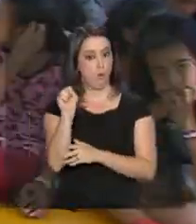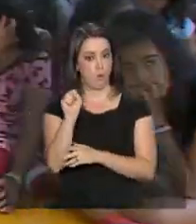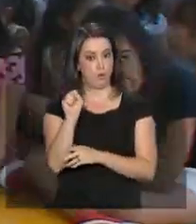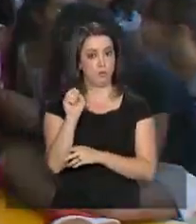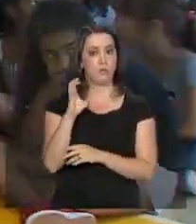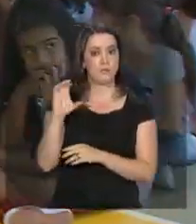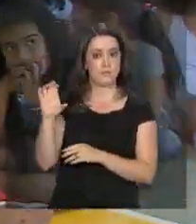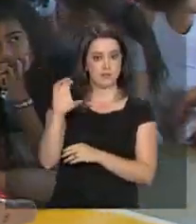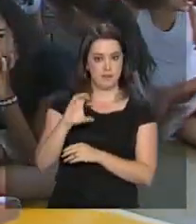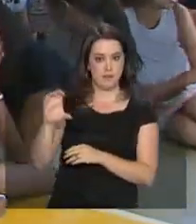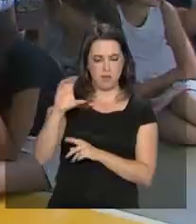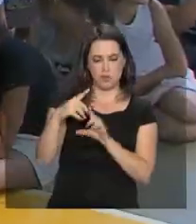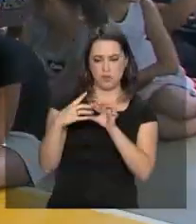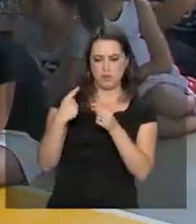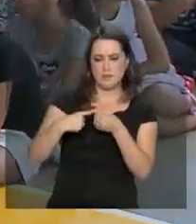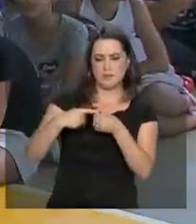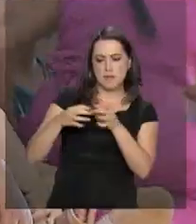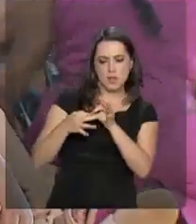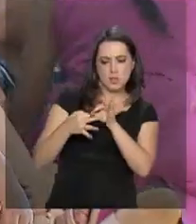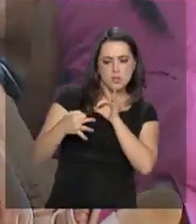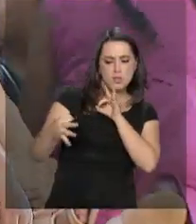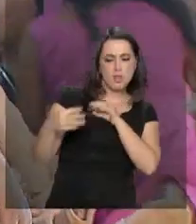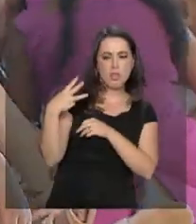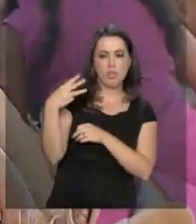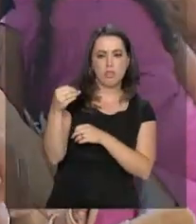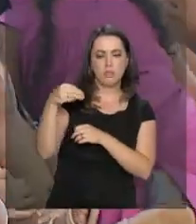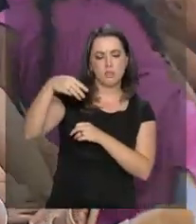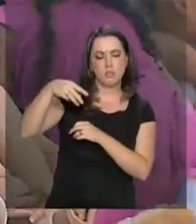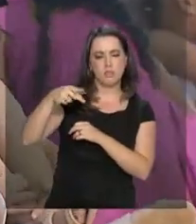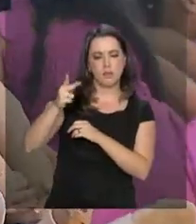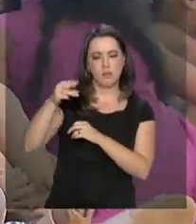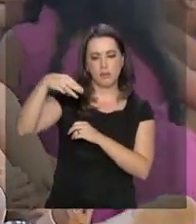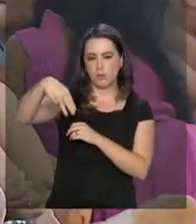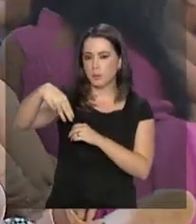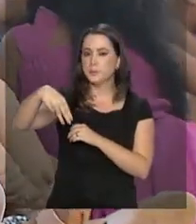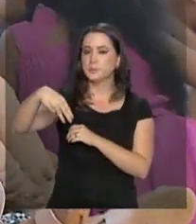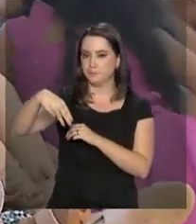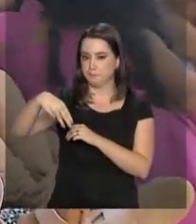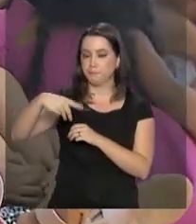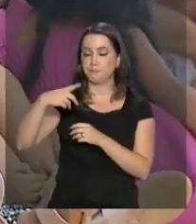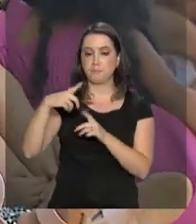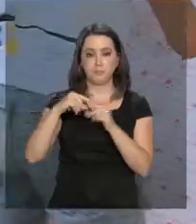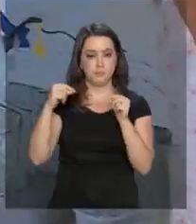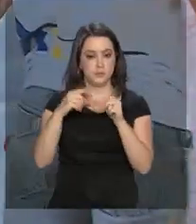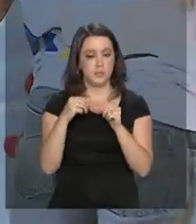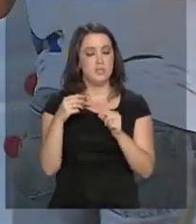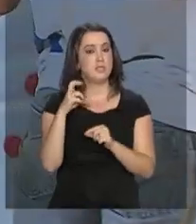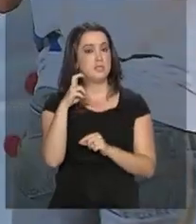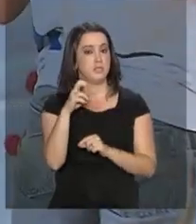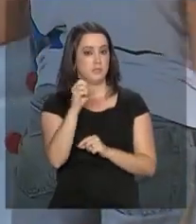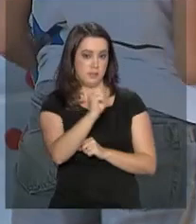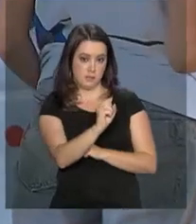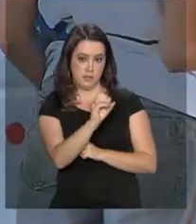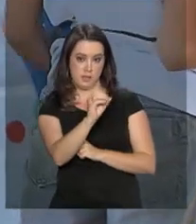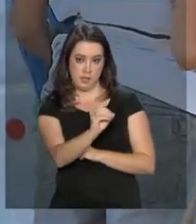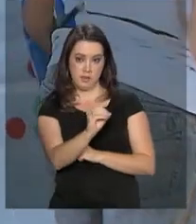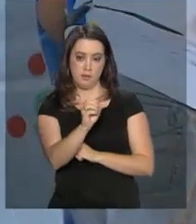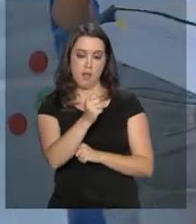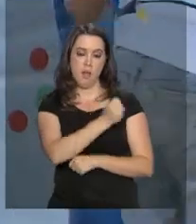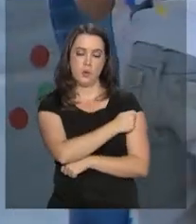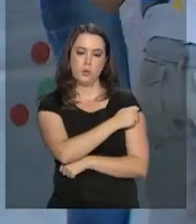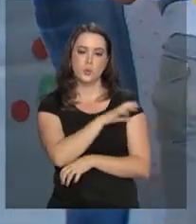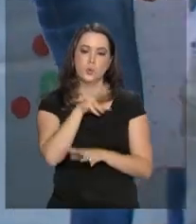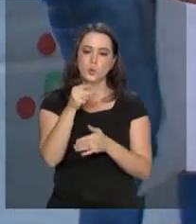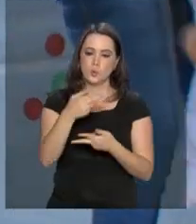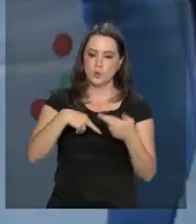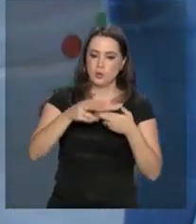Ceilândia, cidade a 30 quilômetros de Brasília. São 580 alunos e todos ganharam um presente